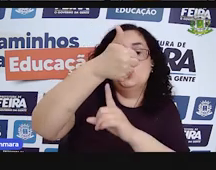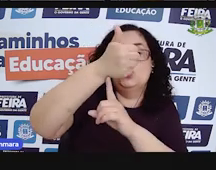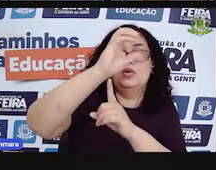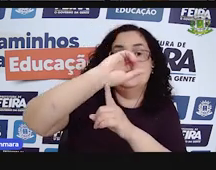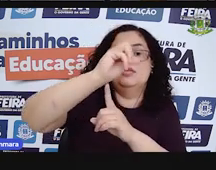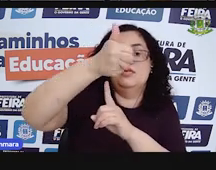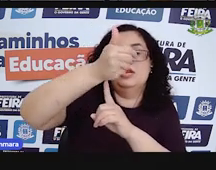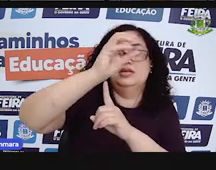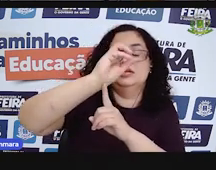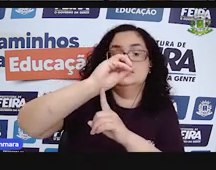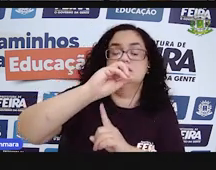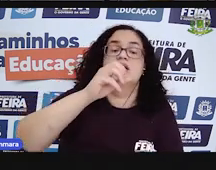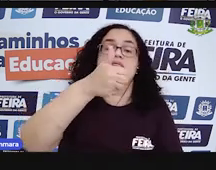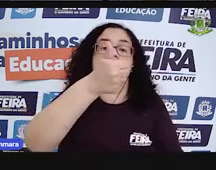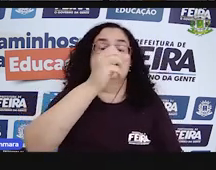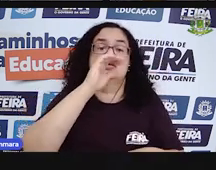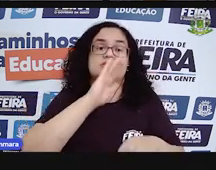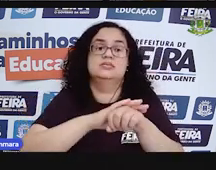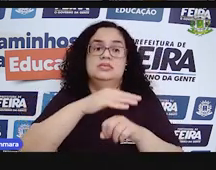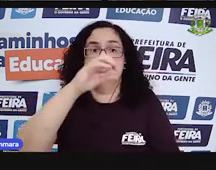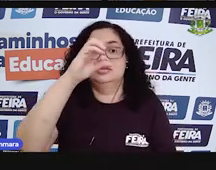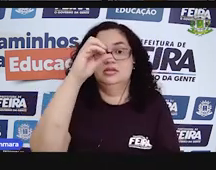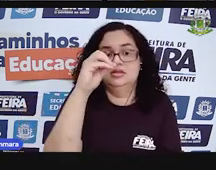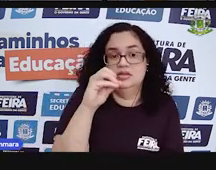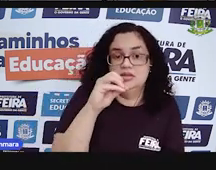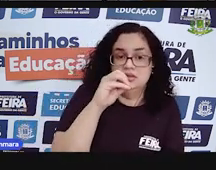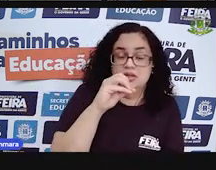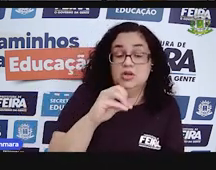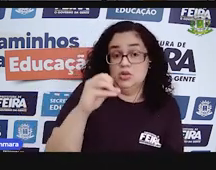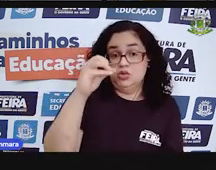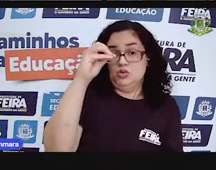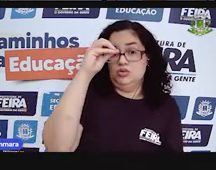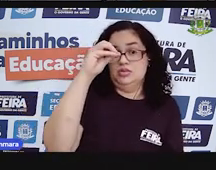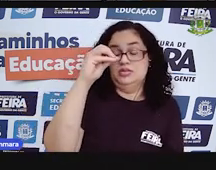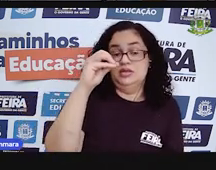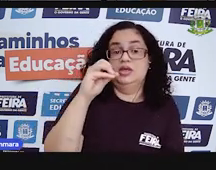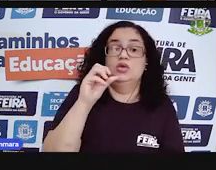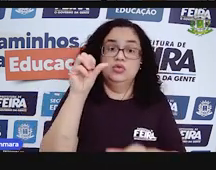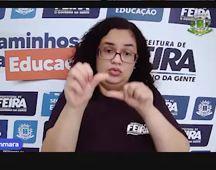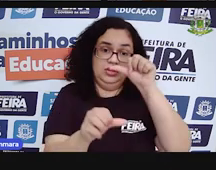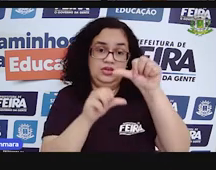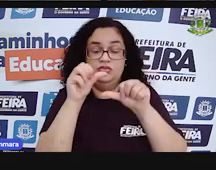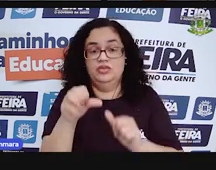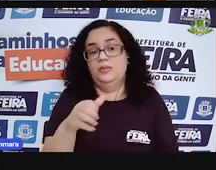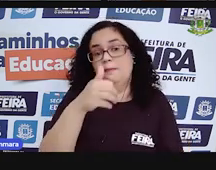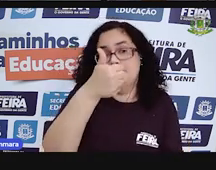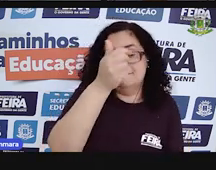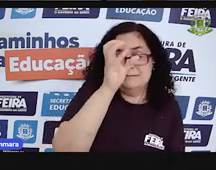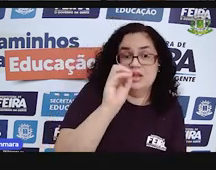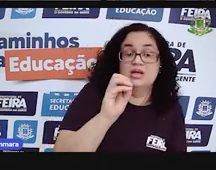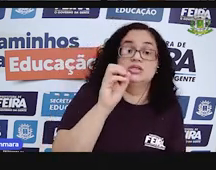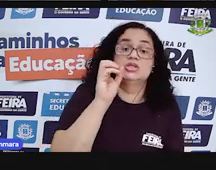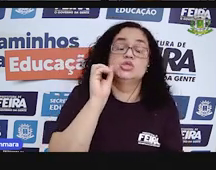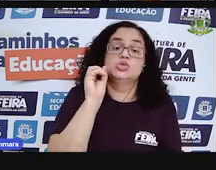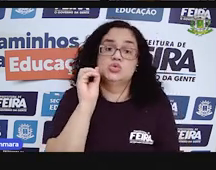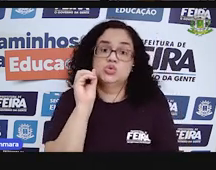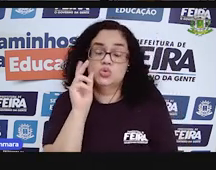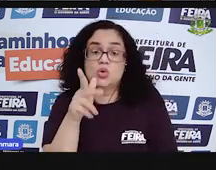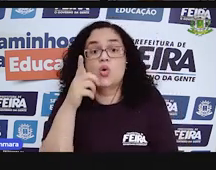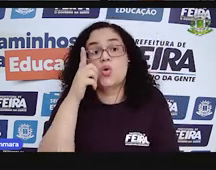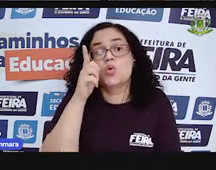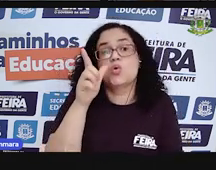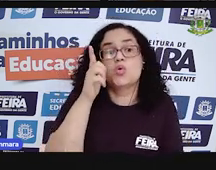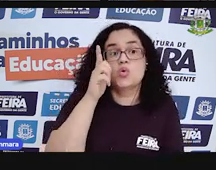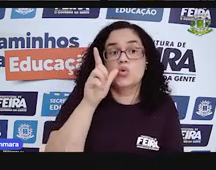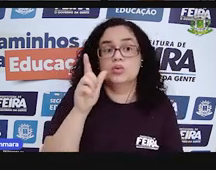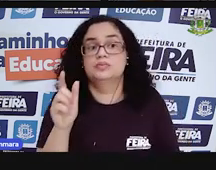vale 10. Então, 10 mais 0 dá 10, ó. Então, o 0 vira 10. Tá bom? E agora a gente consegue fazer,